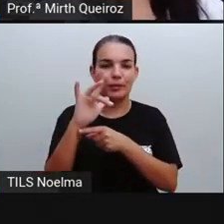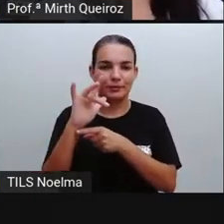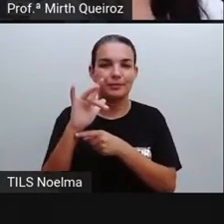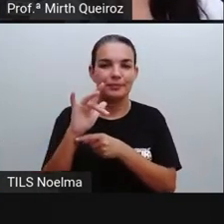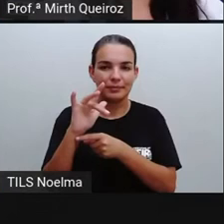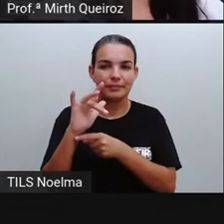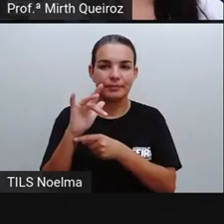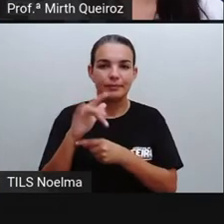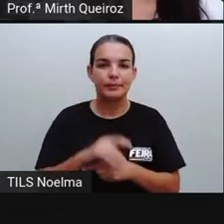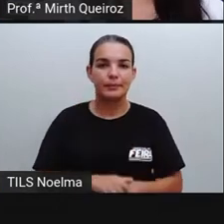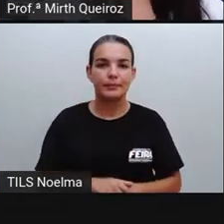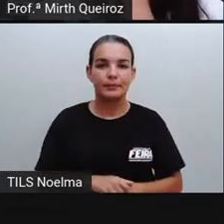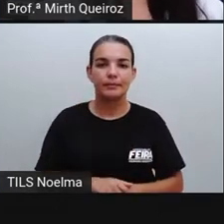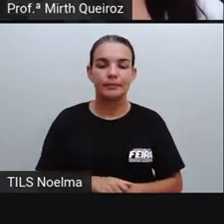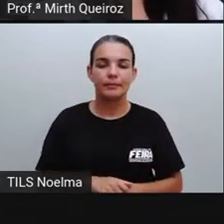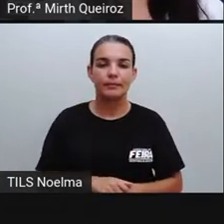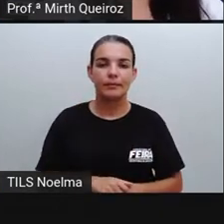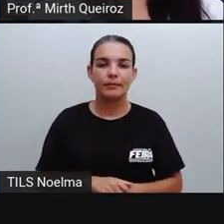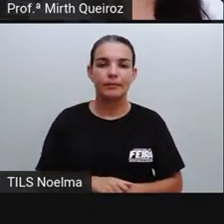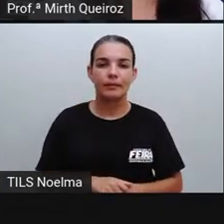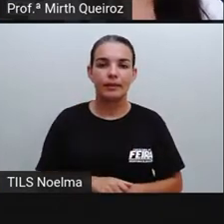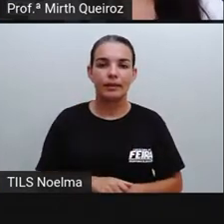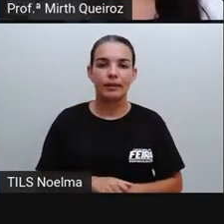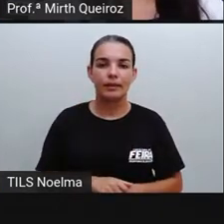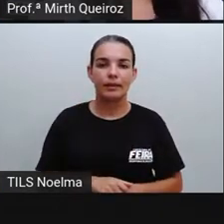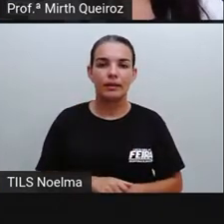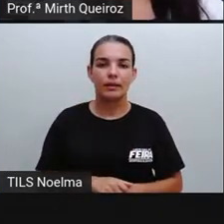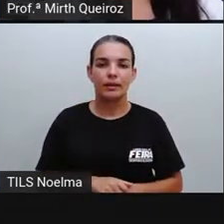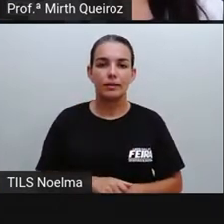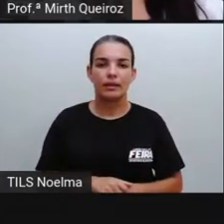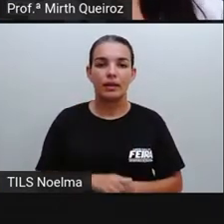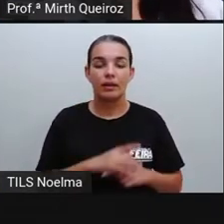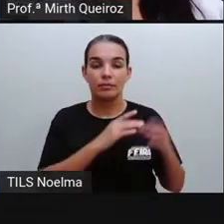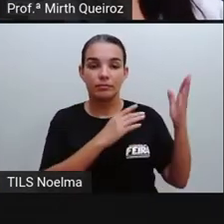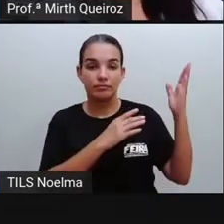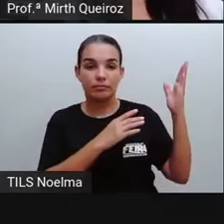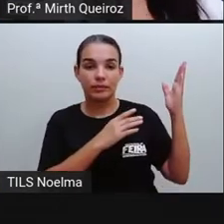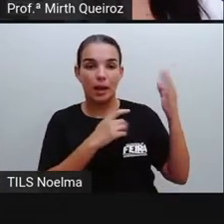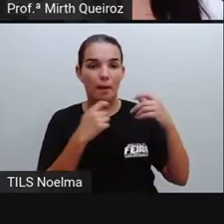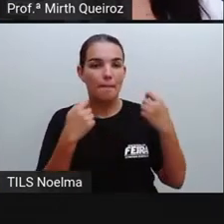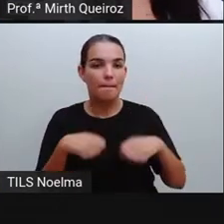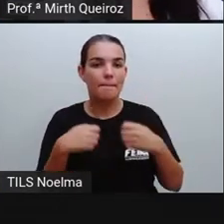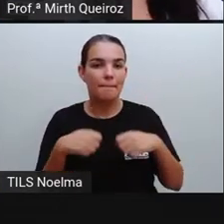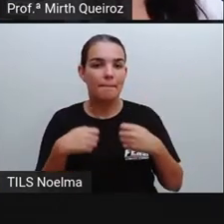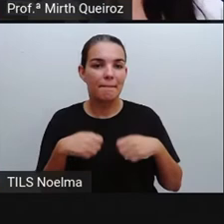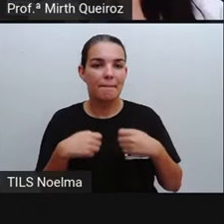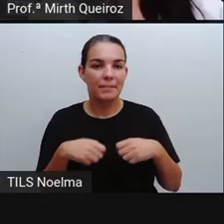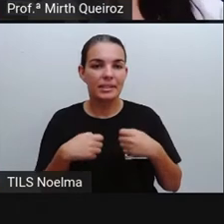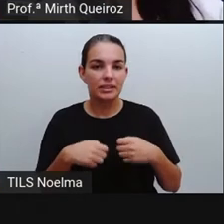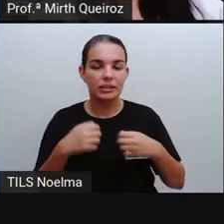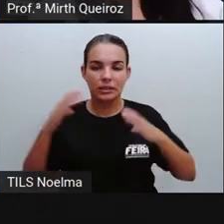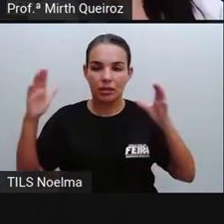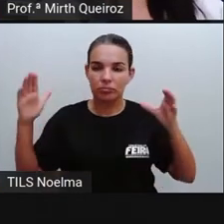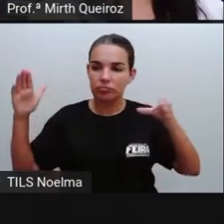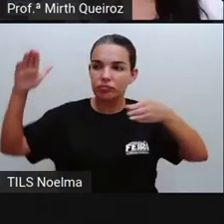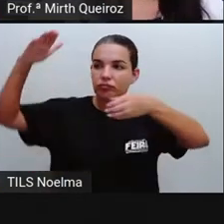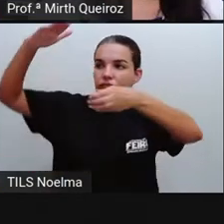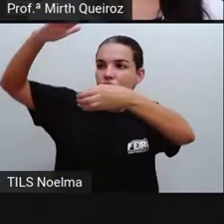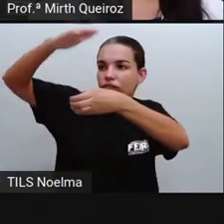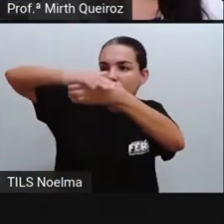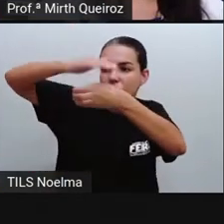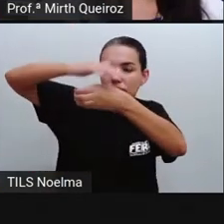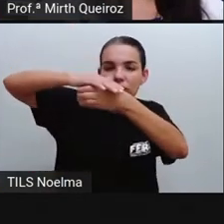contra a doença. Que comportamentos são esses? Tampe os tôneis, né, das caixas d'água, de caixas d'água.